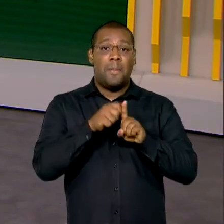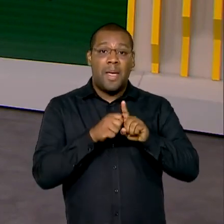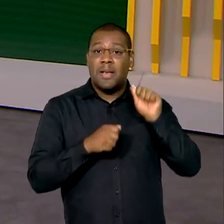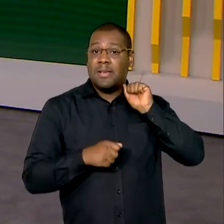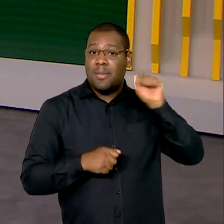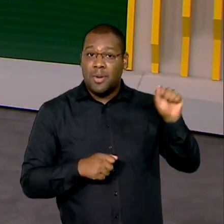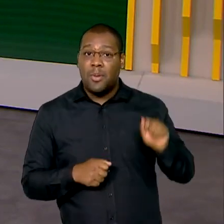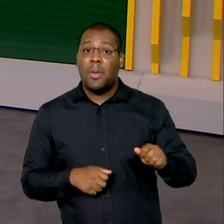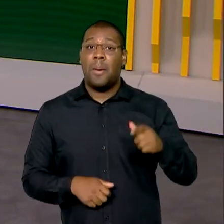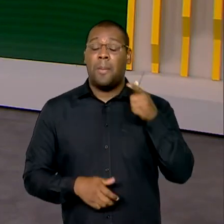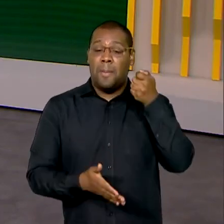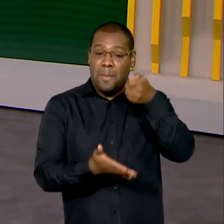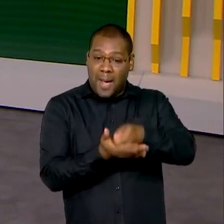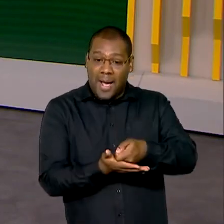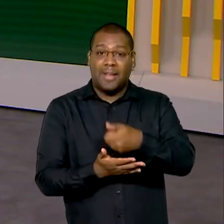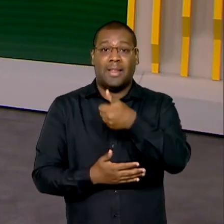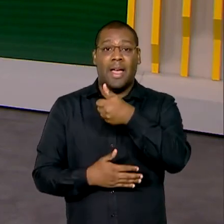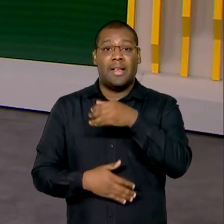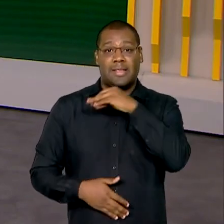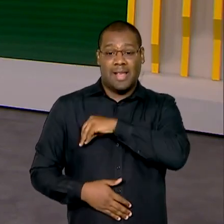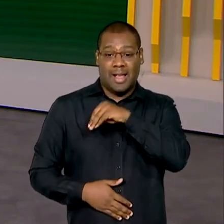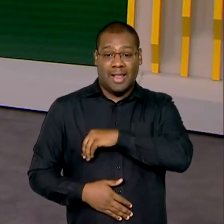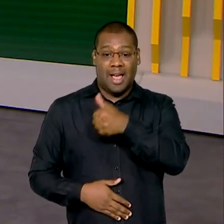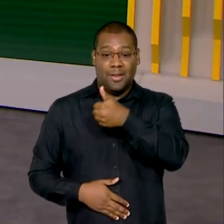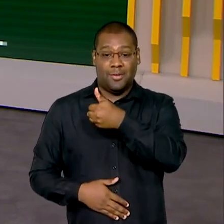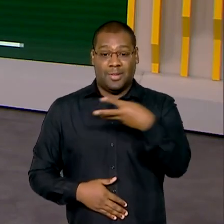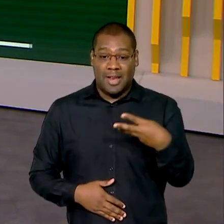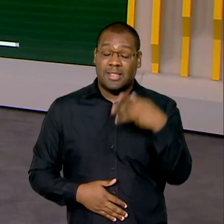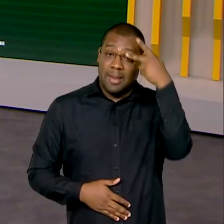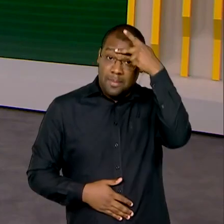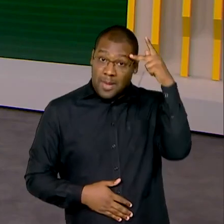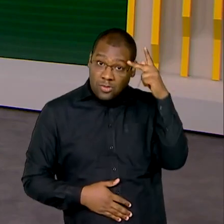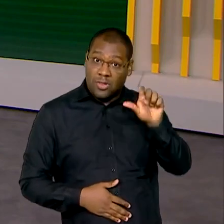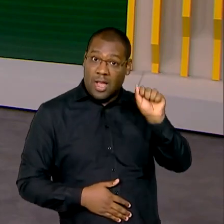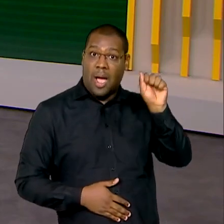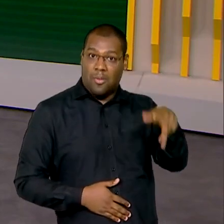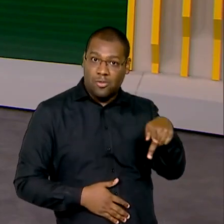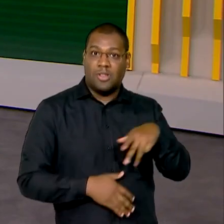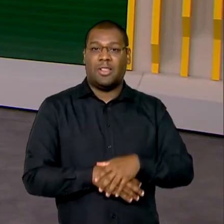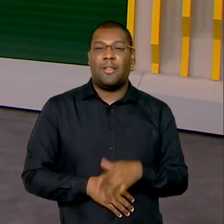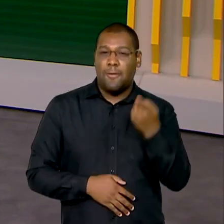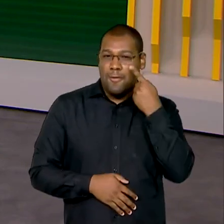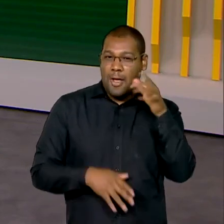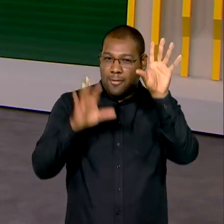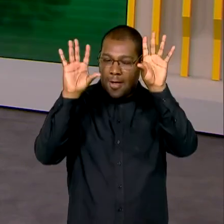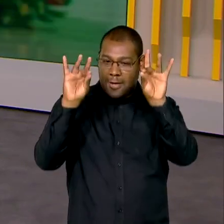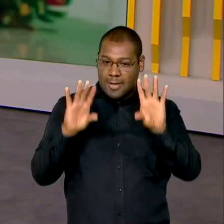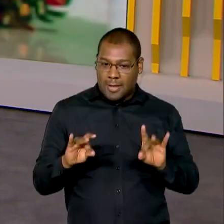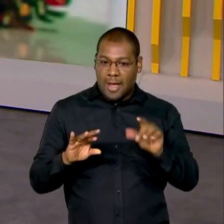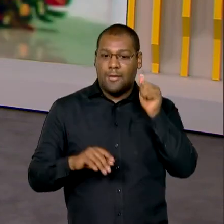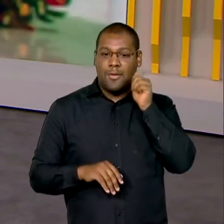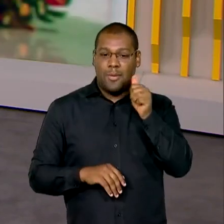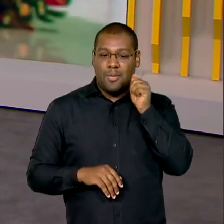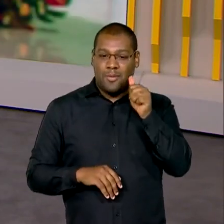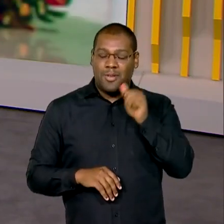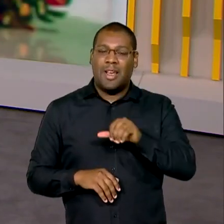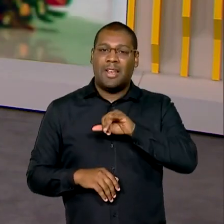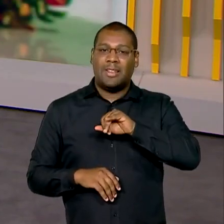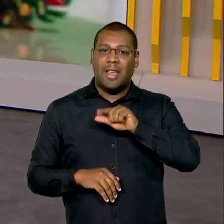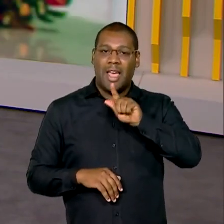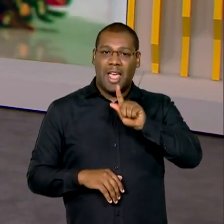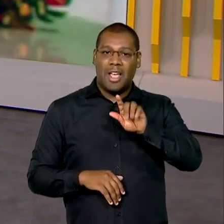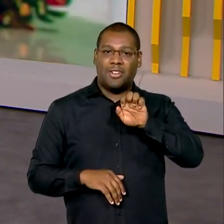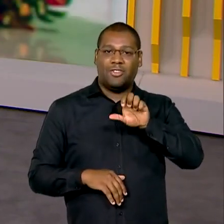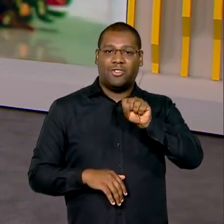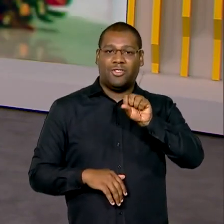13º salário para aposentados e pensionistas do INSS. Vamos saber os detalhes ao vivo com a repórter Jéssica Gonçalves, que